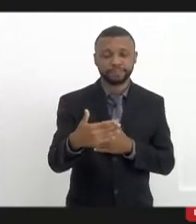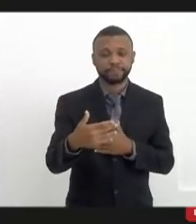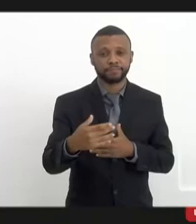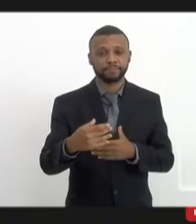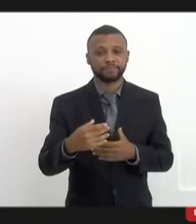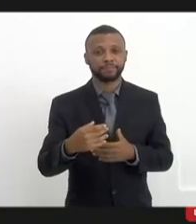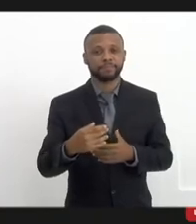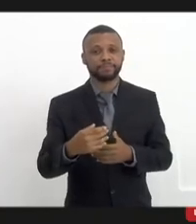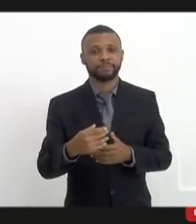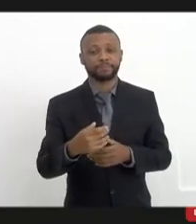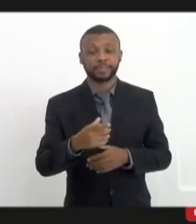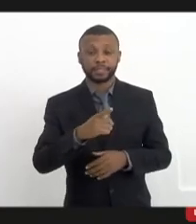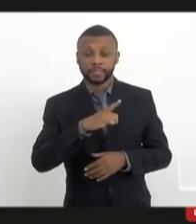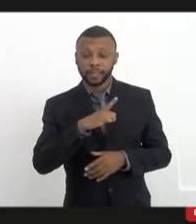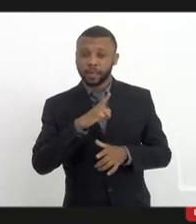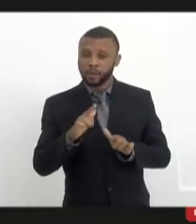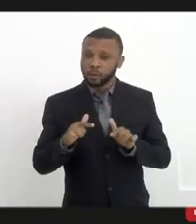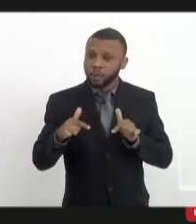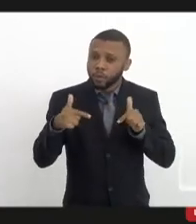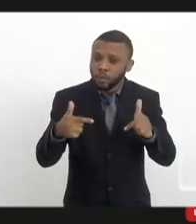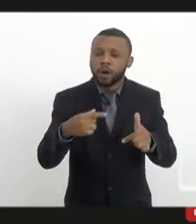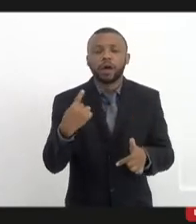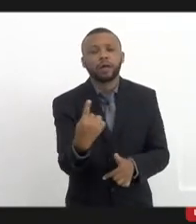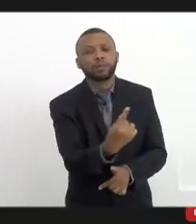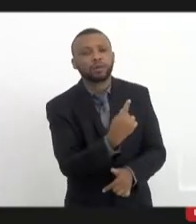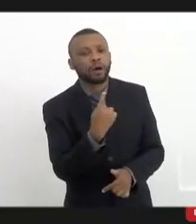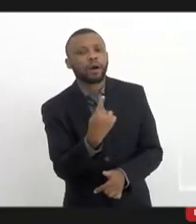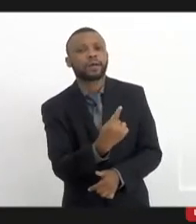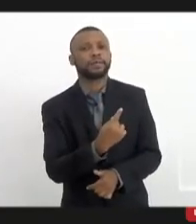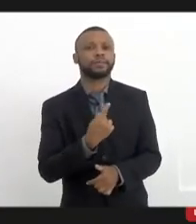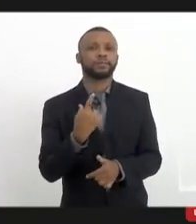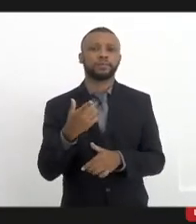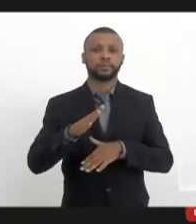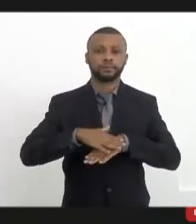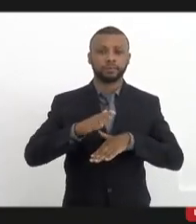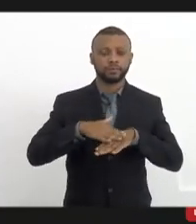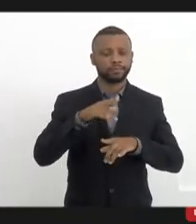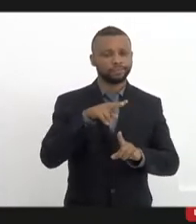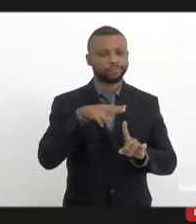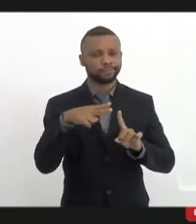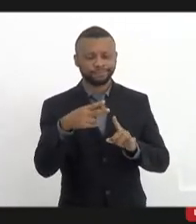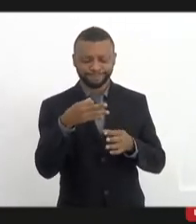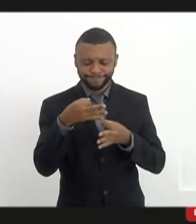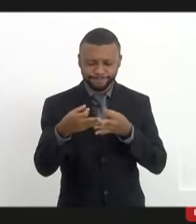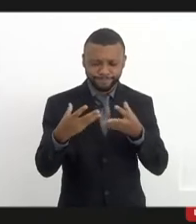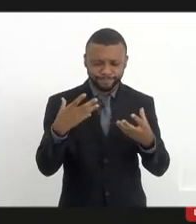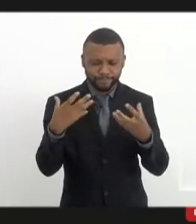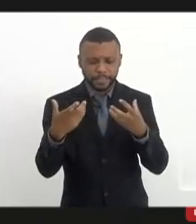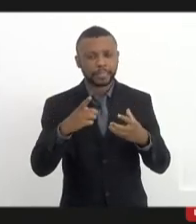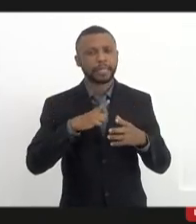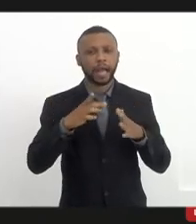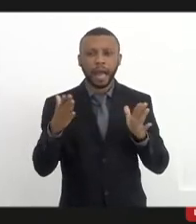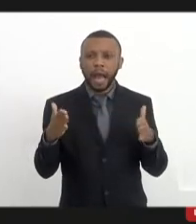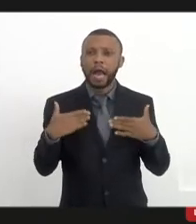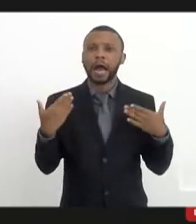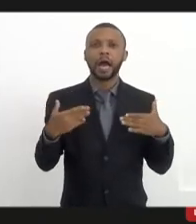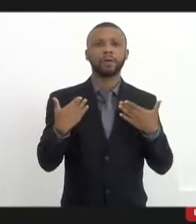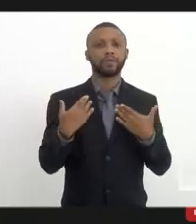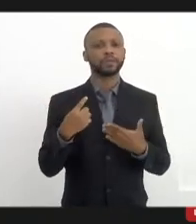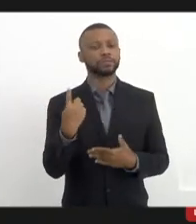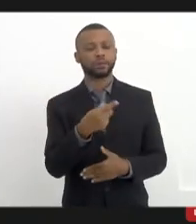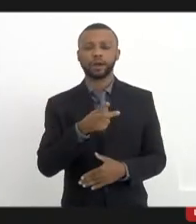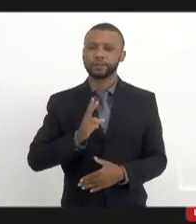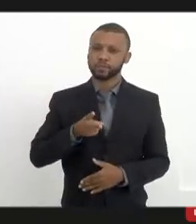faz a gente ter a gente ter ânimo, né, de continuar